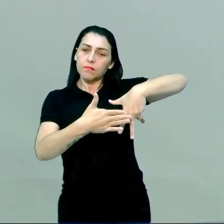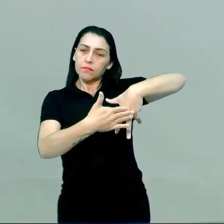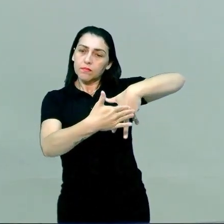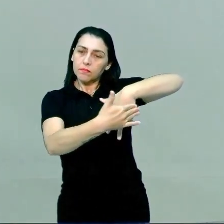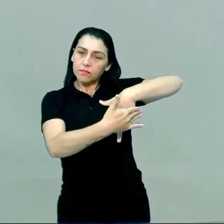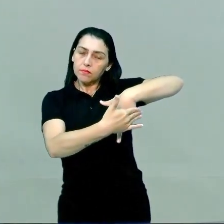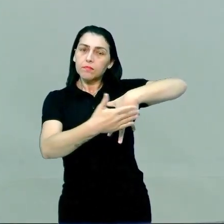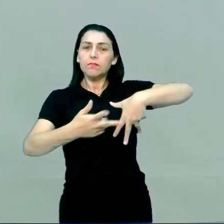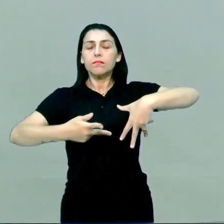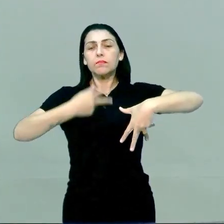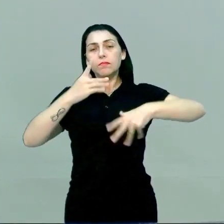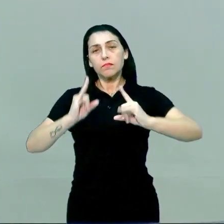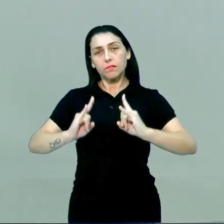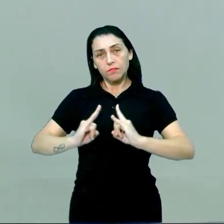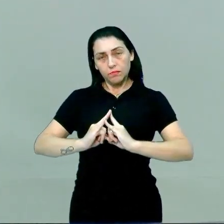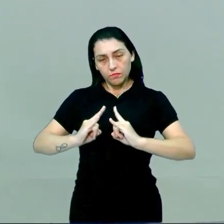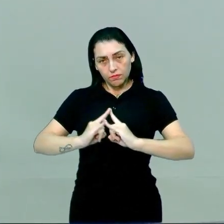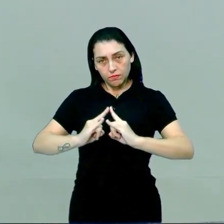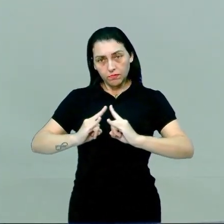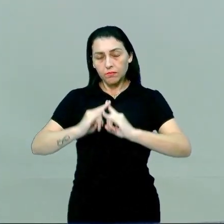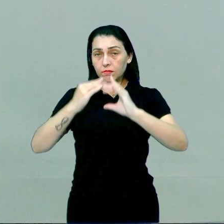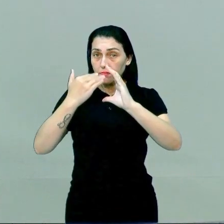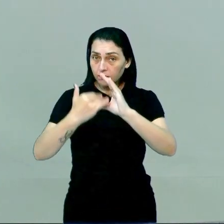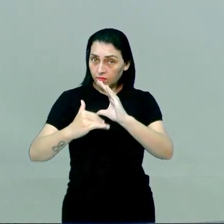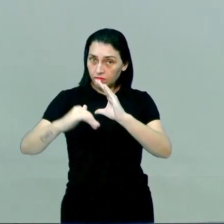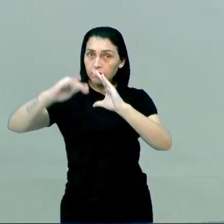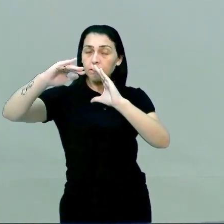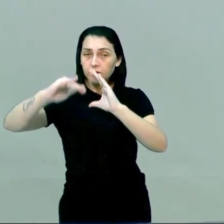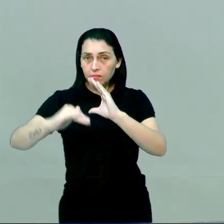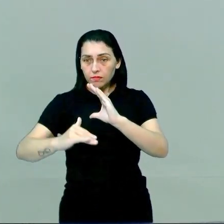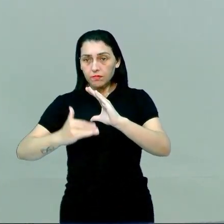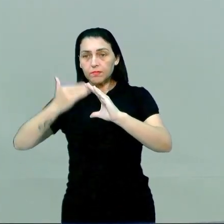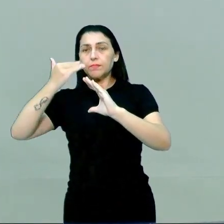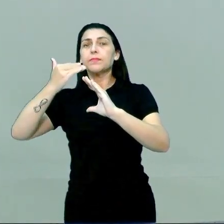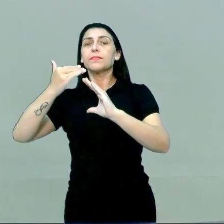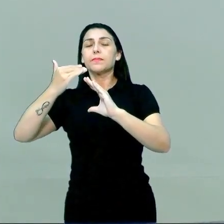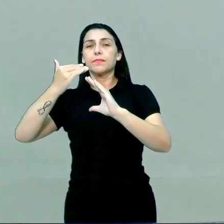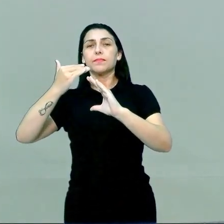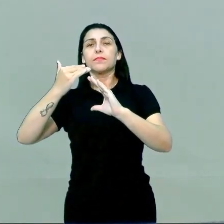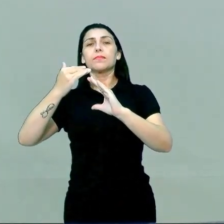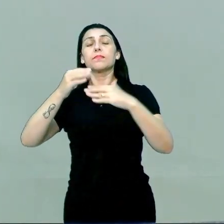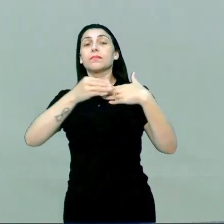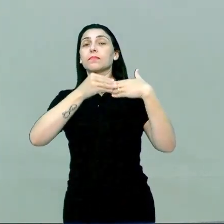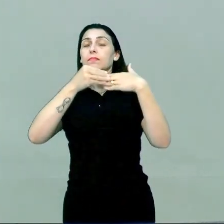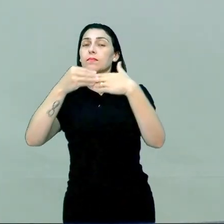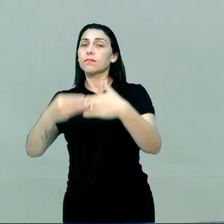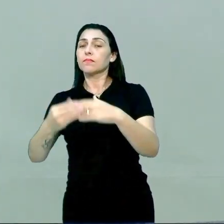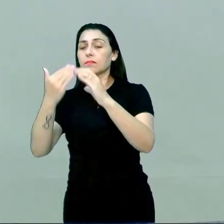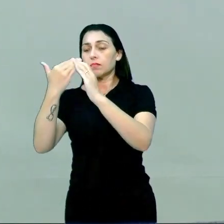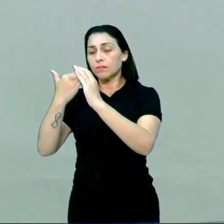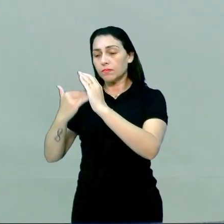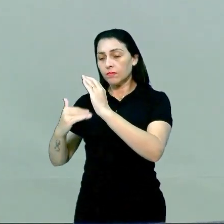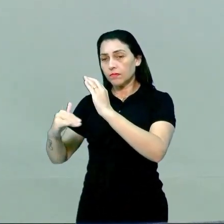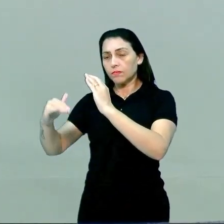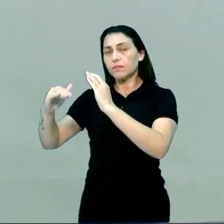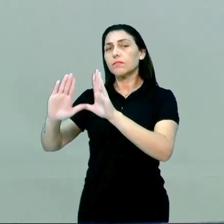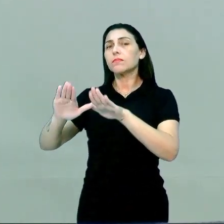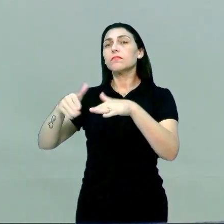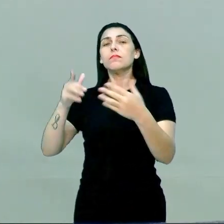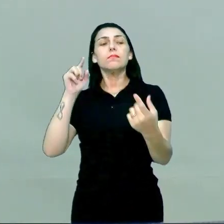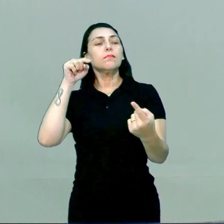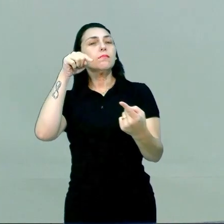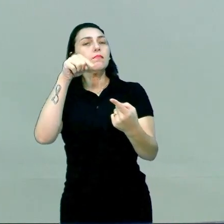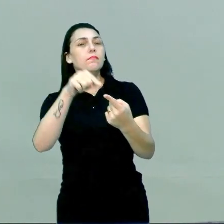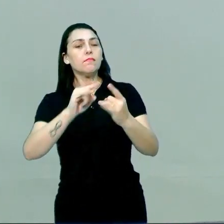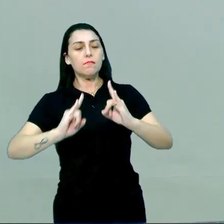como falado, hormônios são mensageiros químicos, certo? Então, ele vai levar uma mensagem. Então, qual é o objetivo